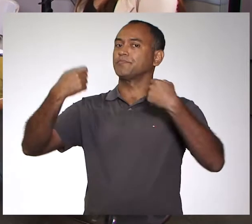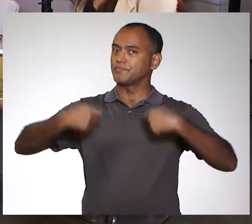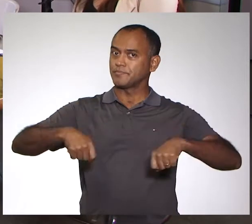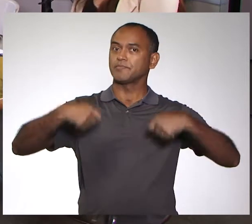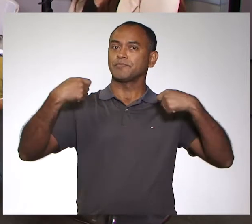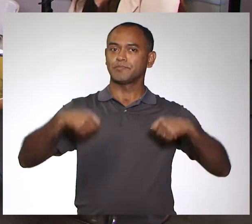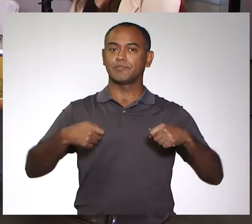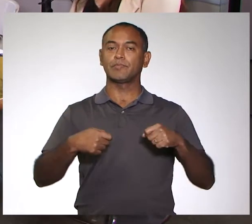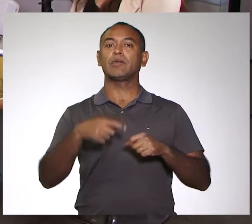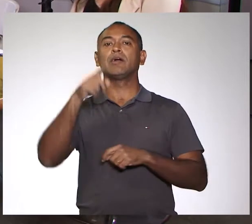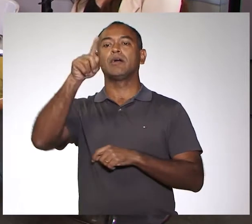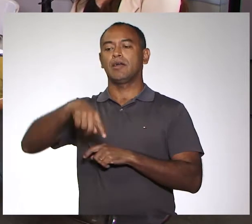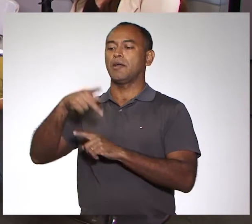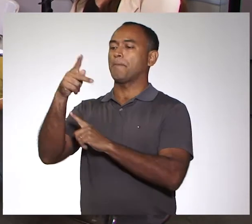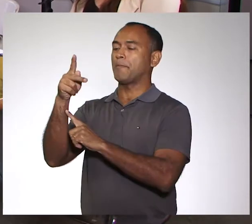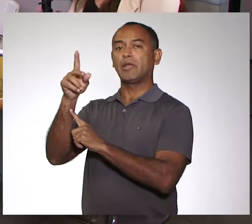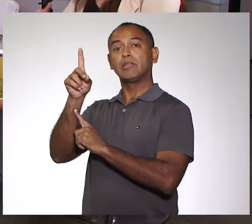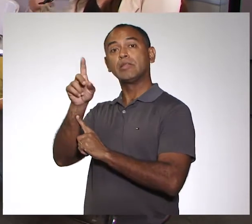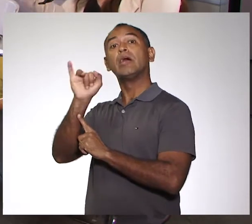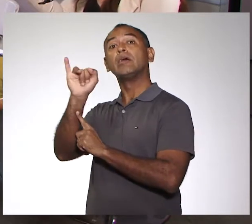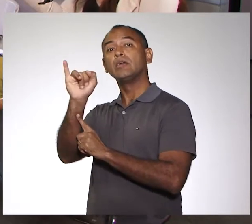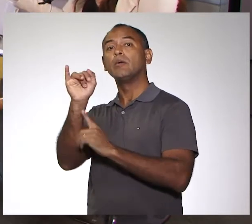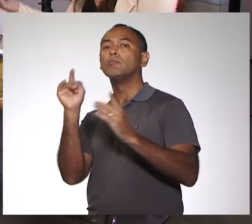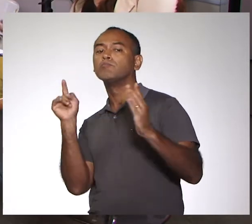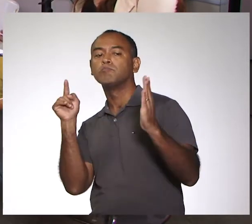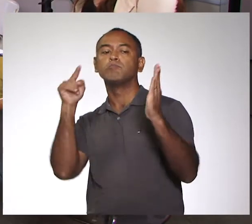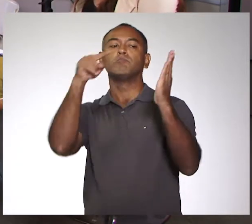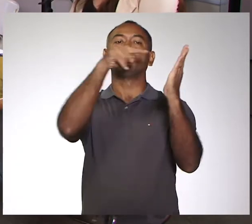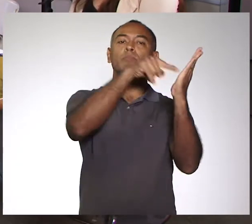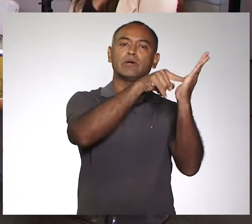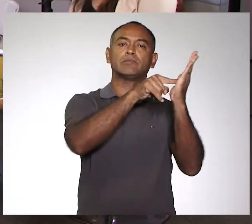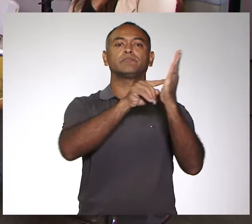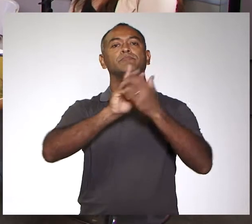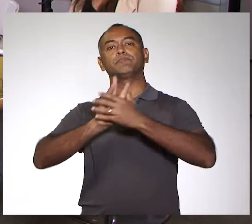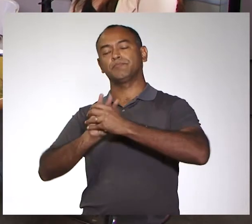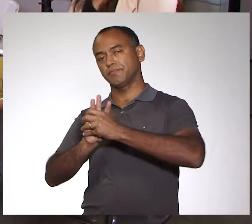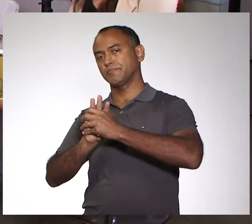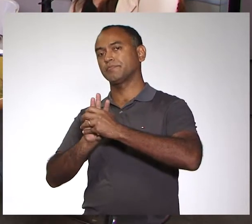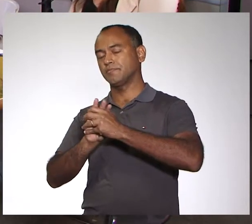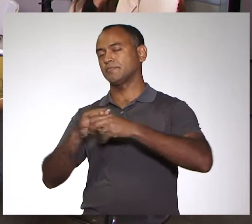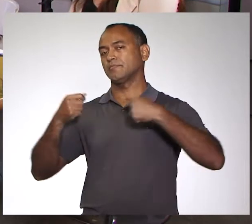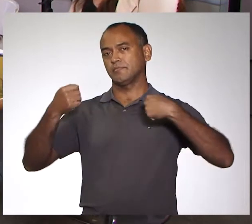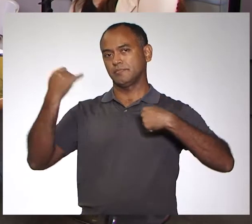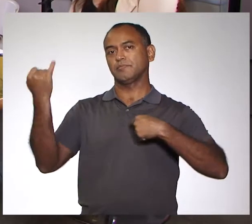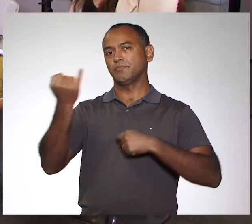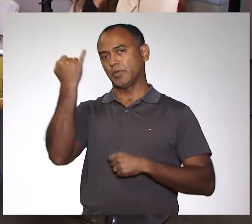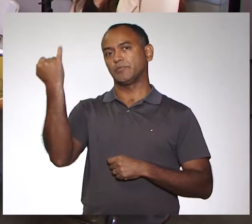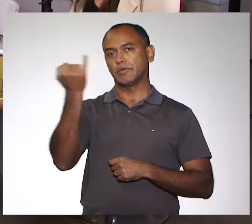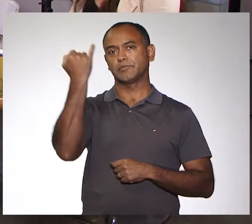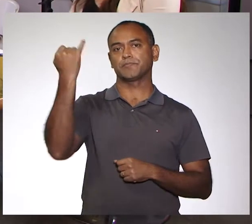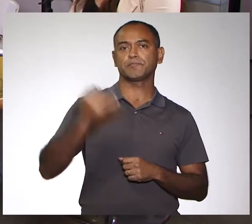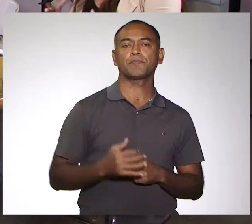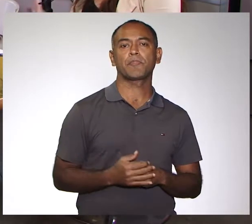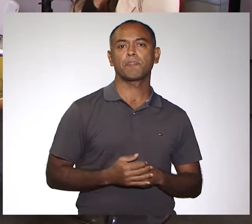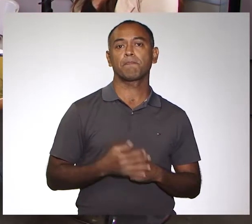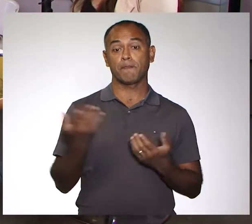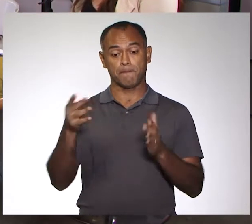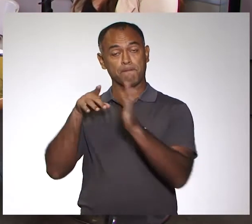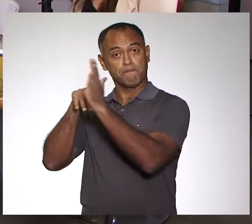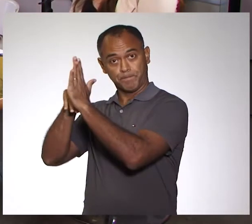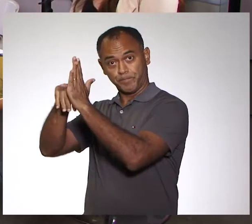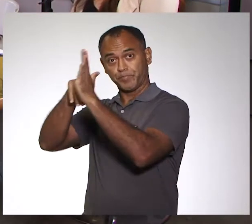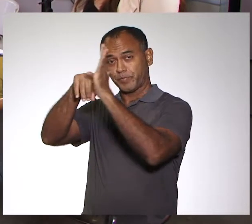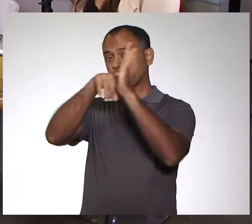Esse plano é a partir dele que gera novas metas da nossa universidade. Então, dessa